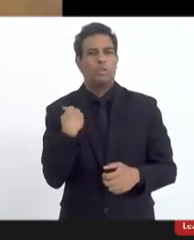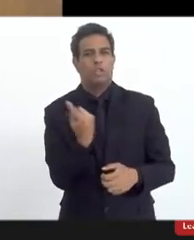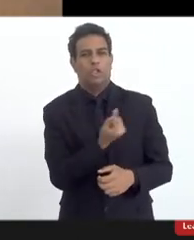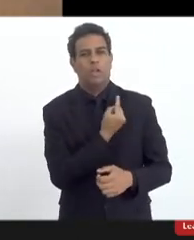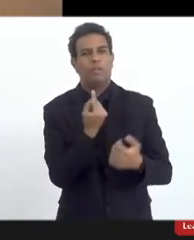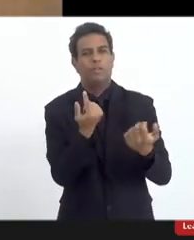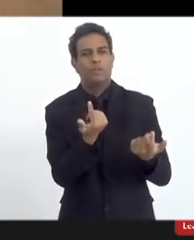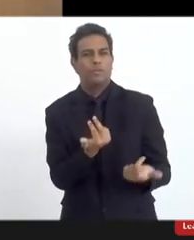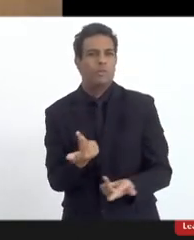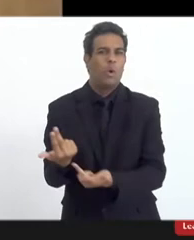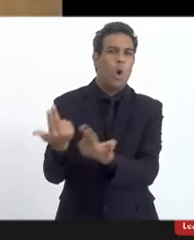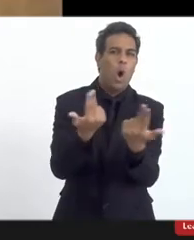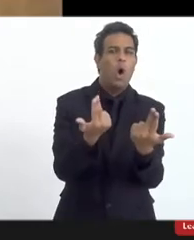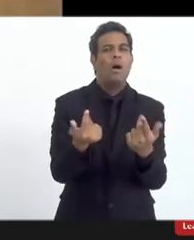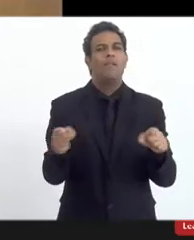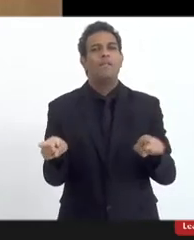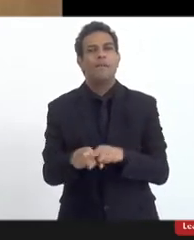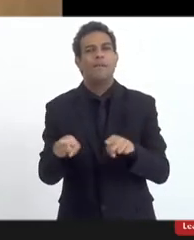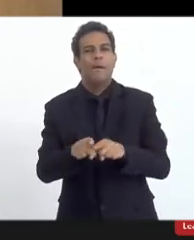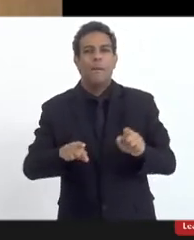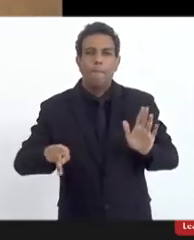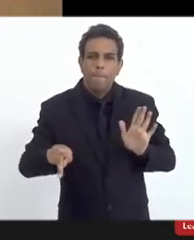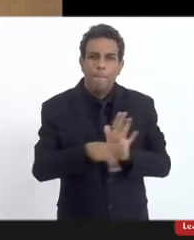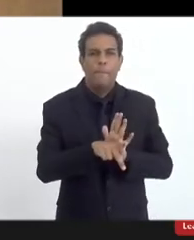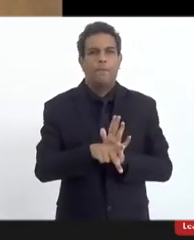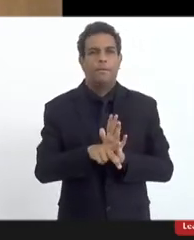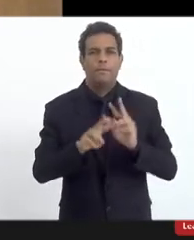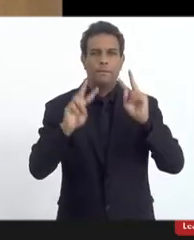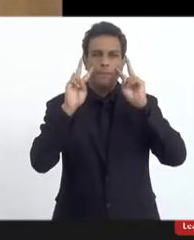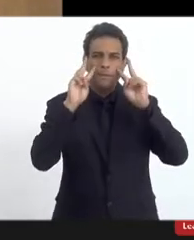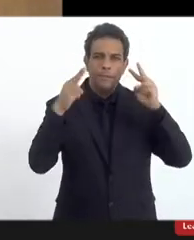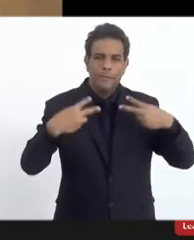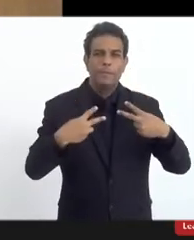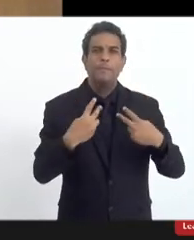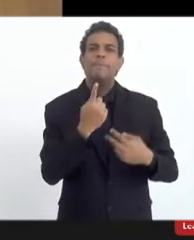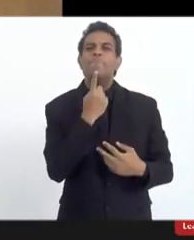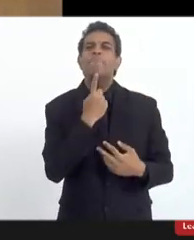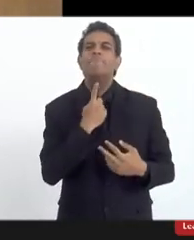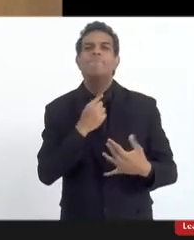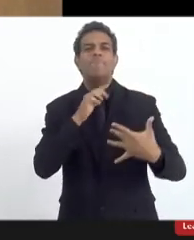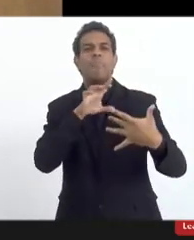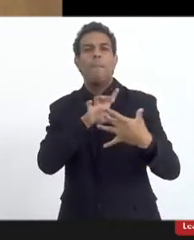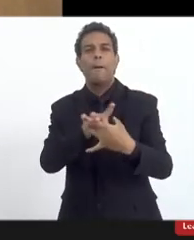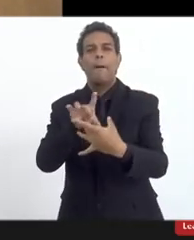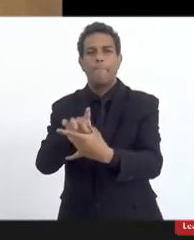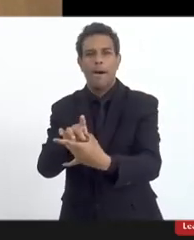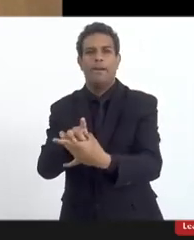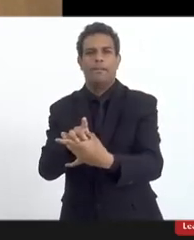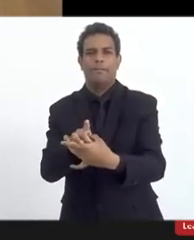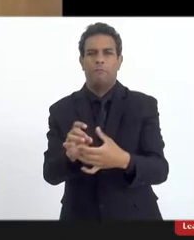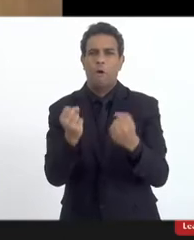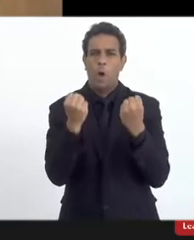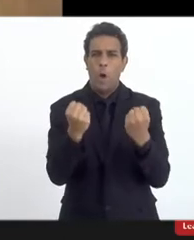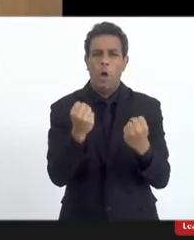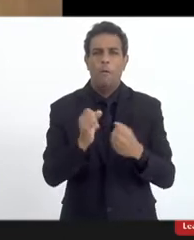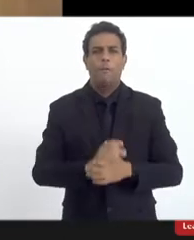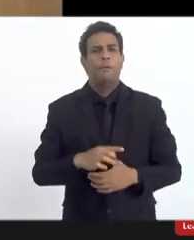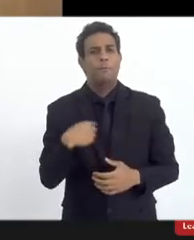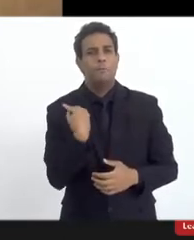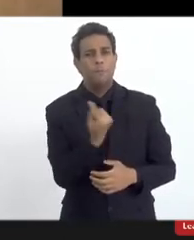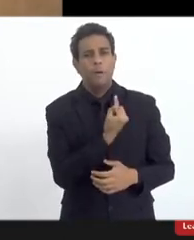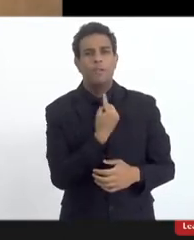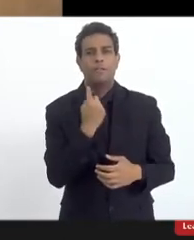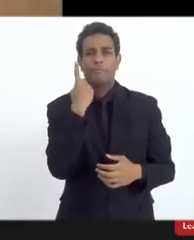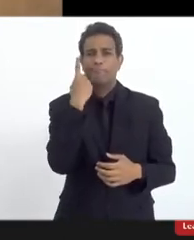mesmos ou nos próprios, nossos próprios interesses, palavra forte, Os nossos